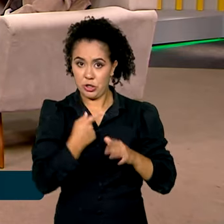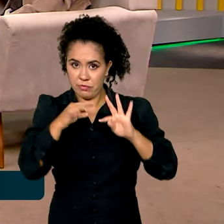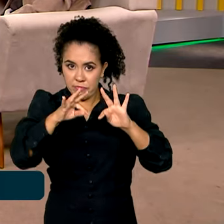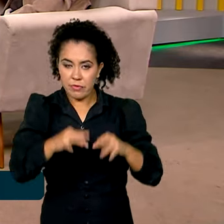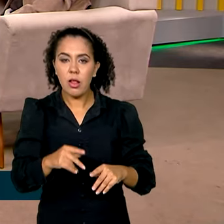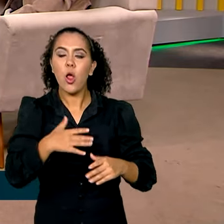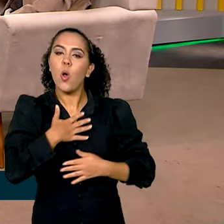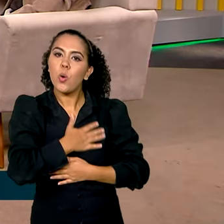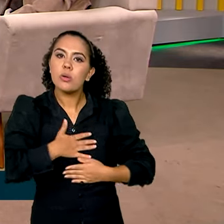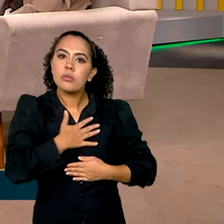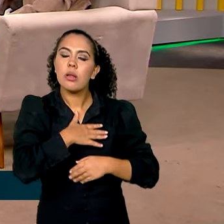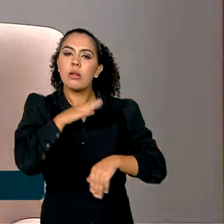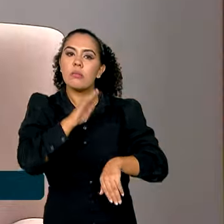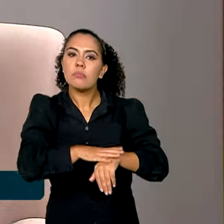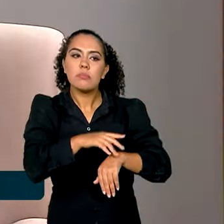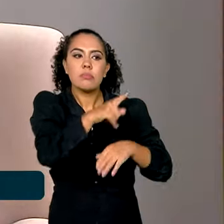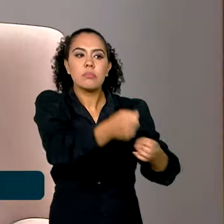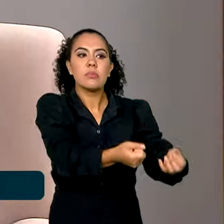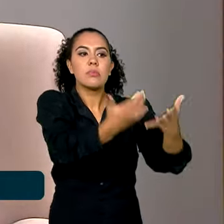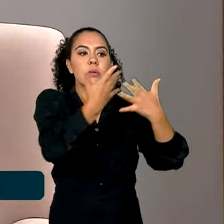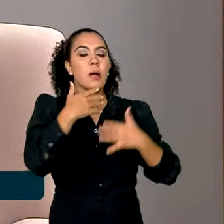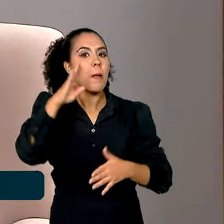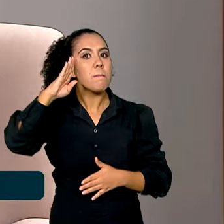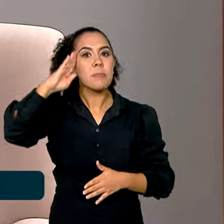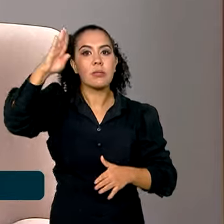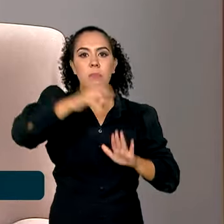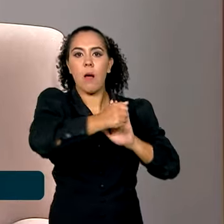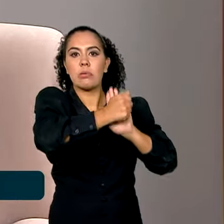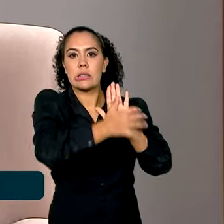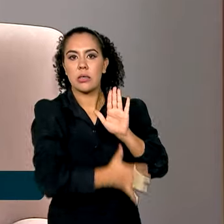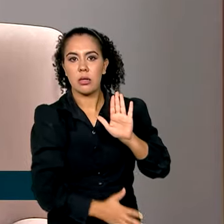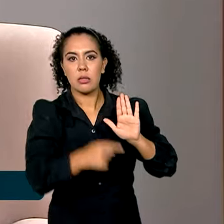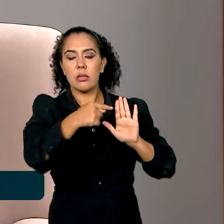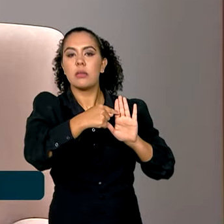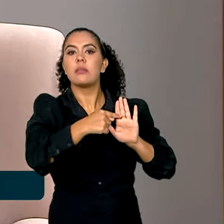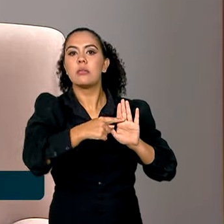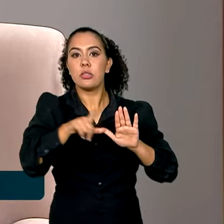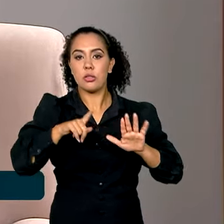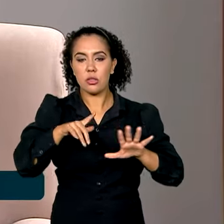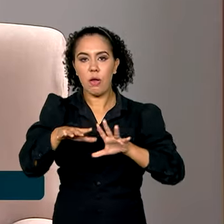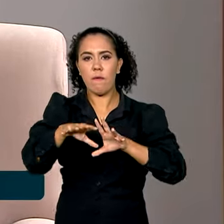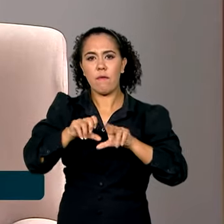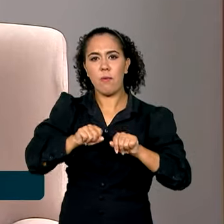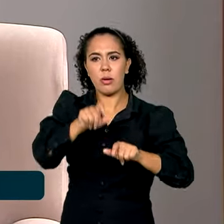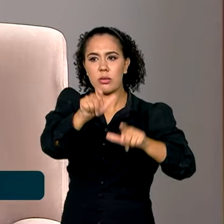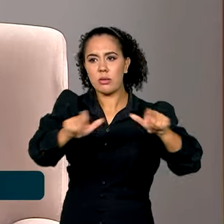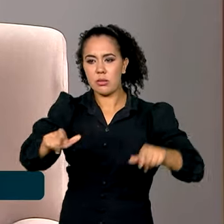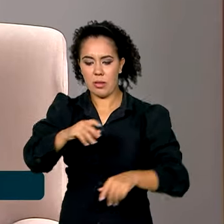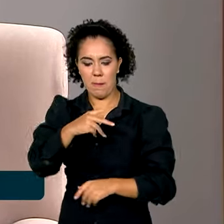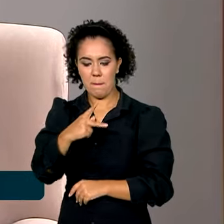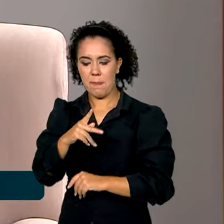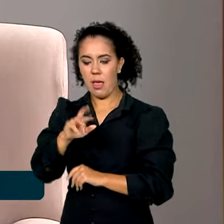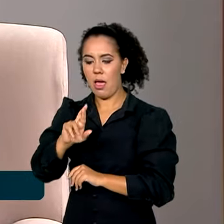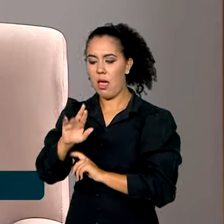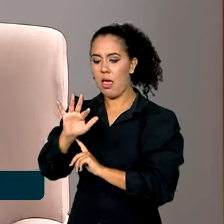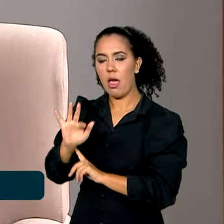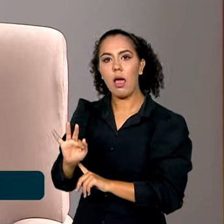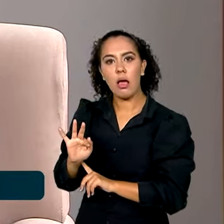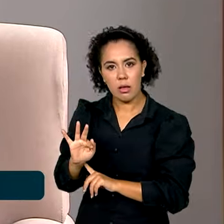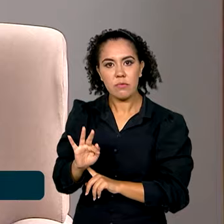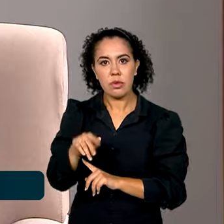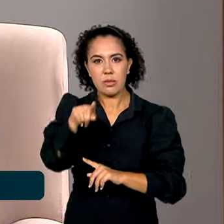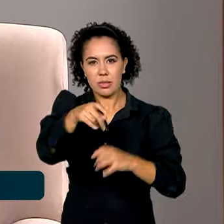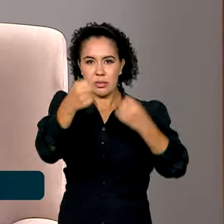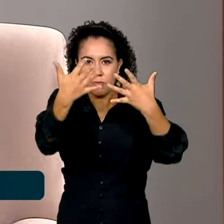nos colocasse a par das atuais diretrizes de formação dos policiais rodoviários federais. O senhor mencionou aí a